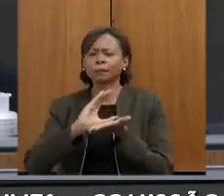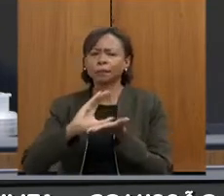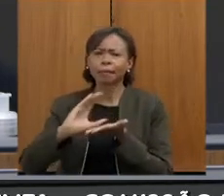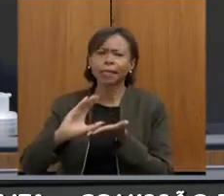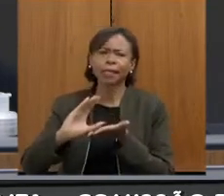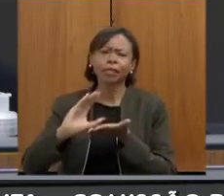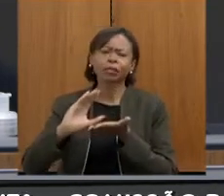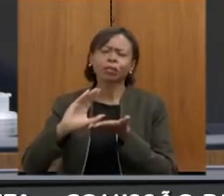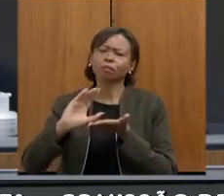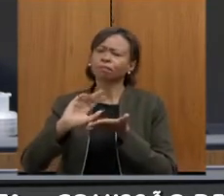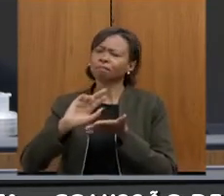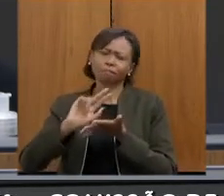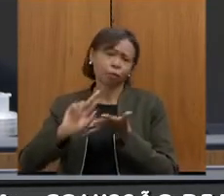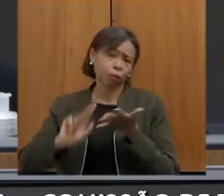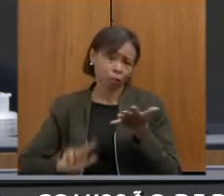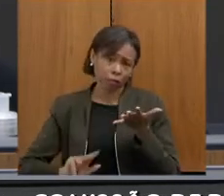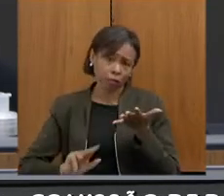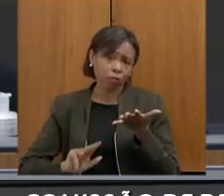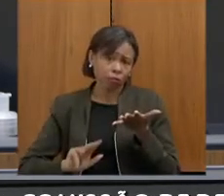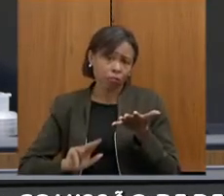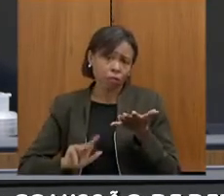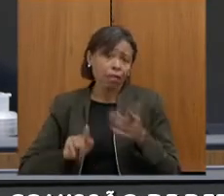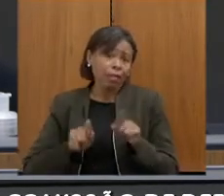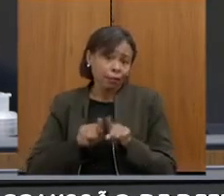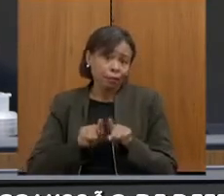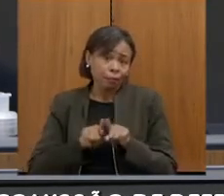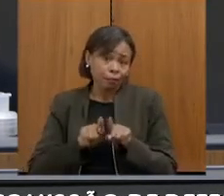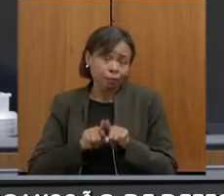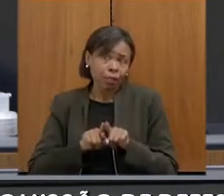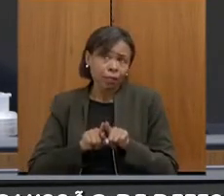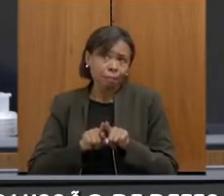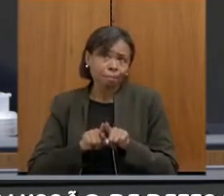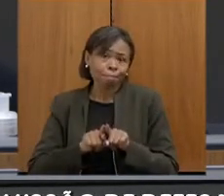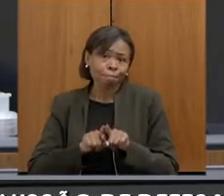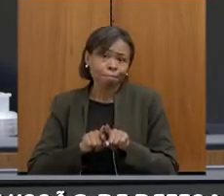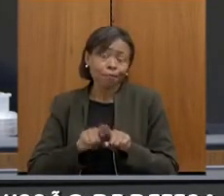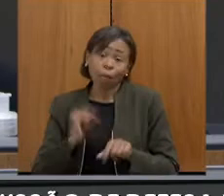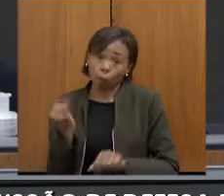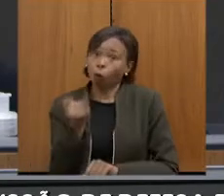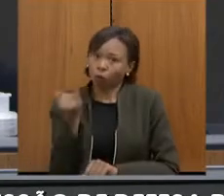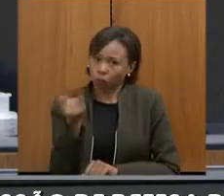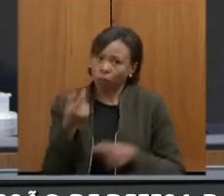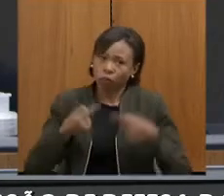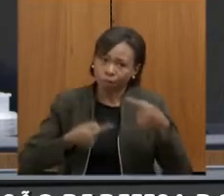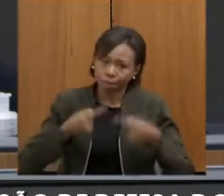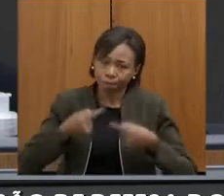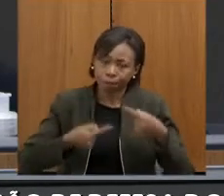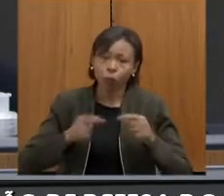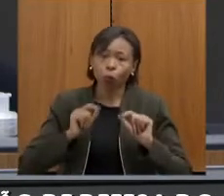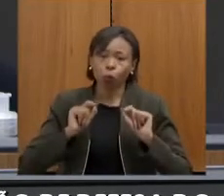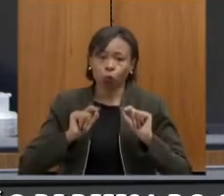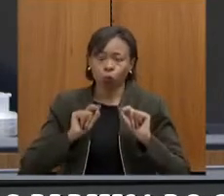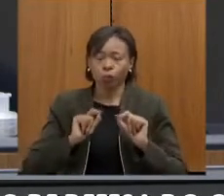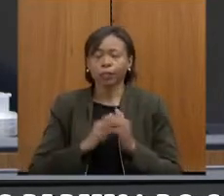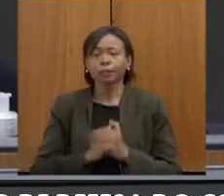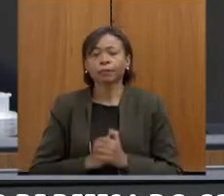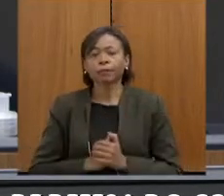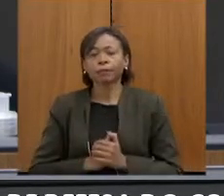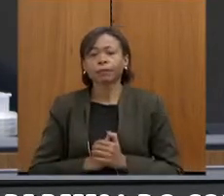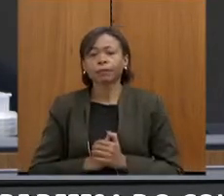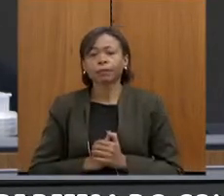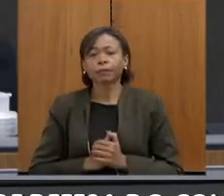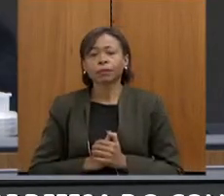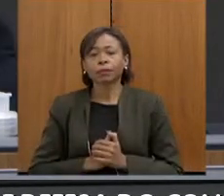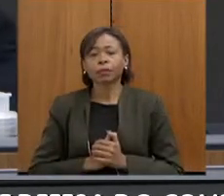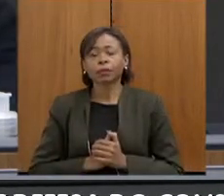condiciona até mesmo uma coisa até que eu acho que é importante debater, a rediscussão dos